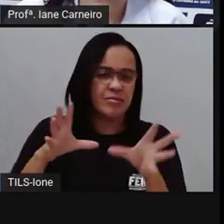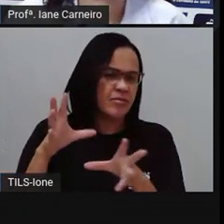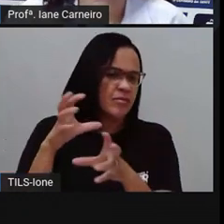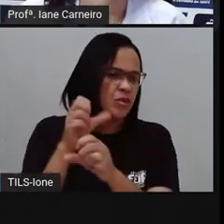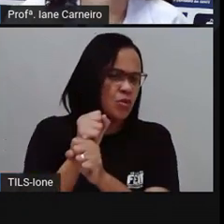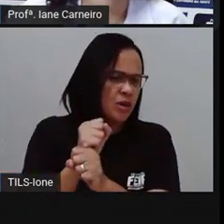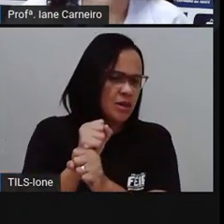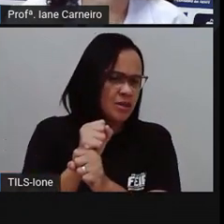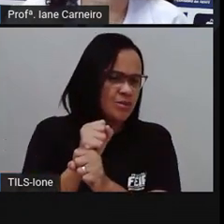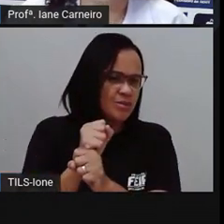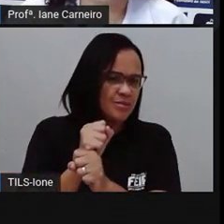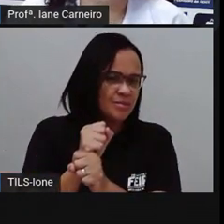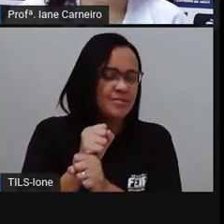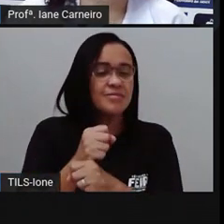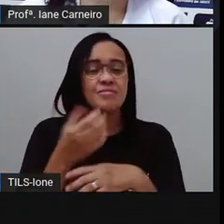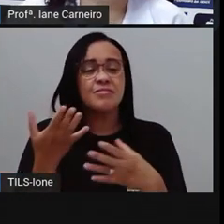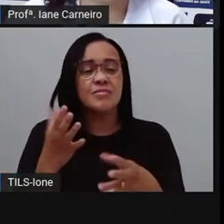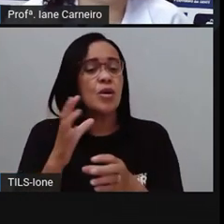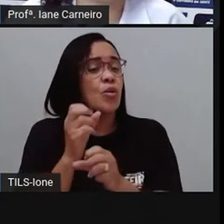Vamos lá contar?